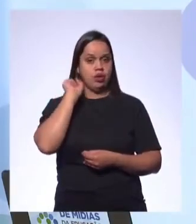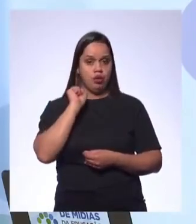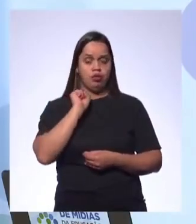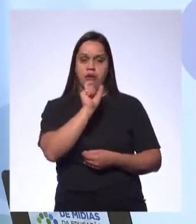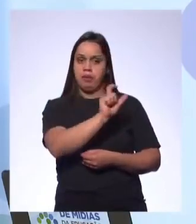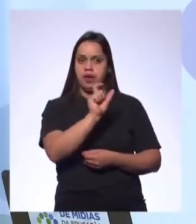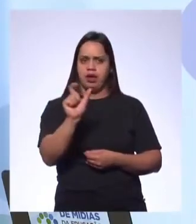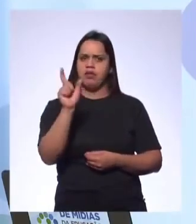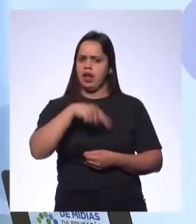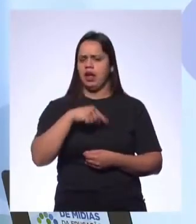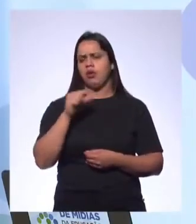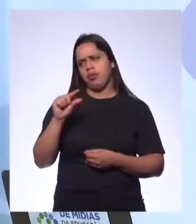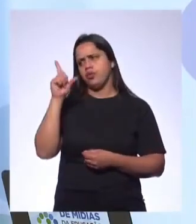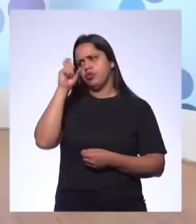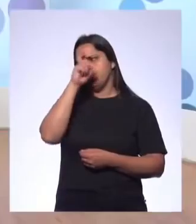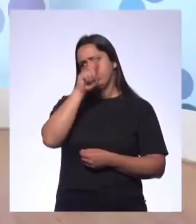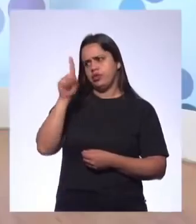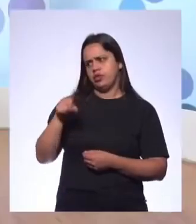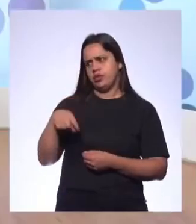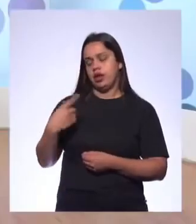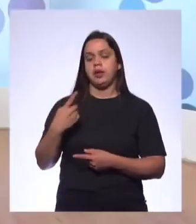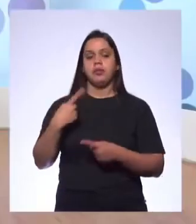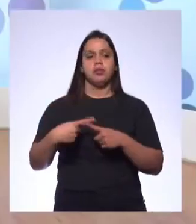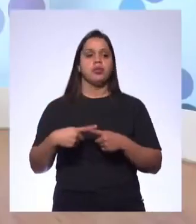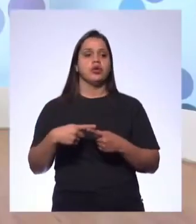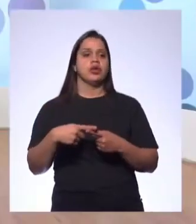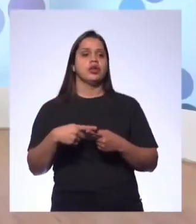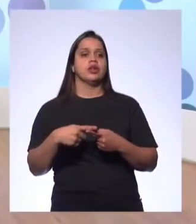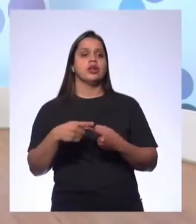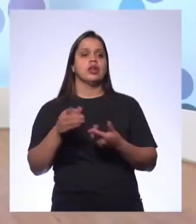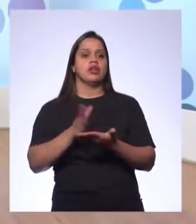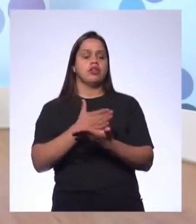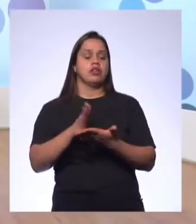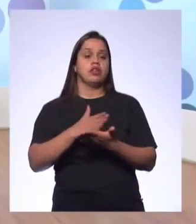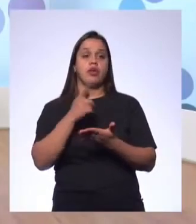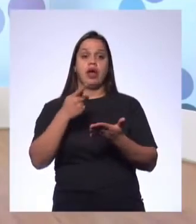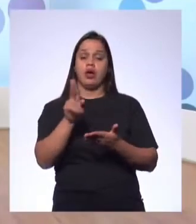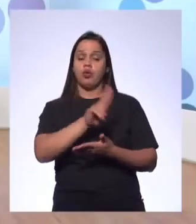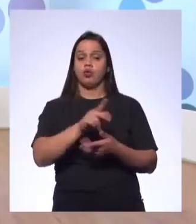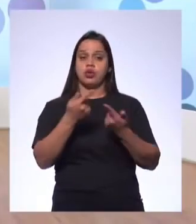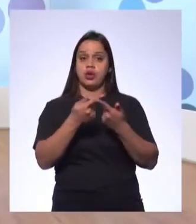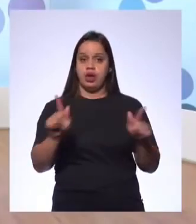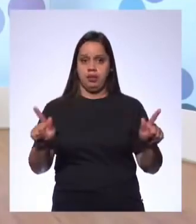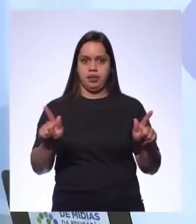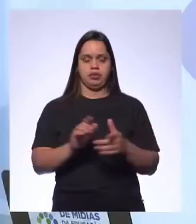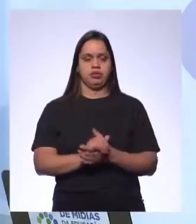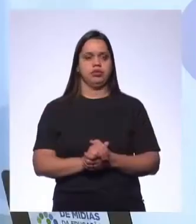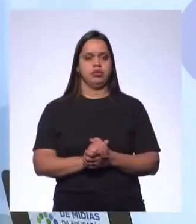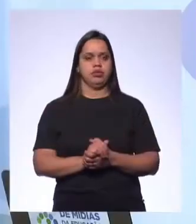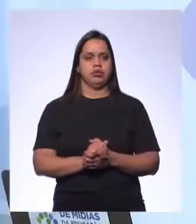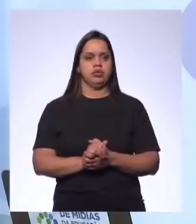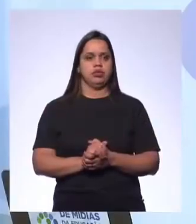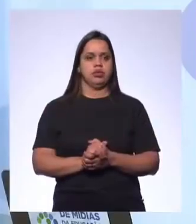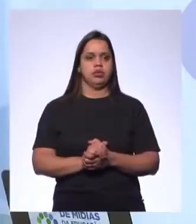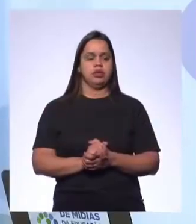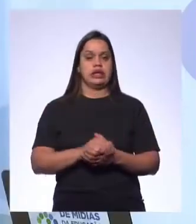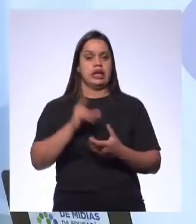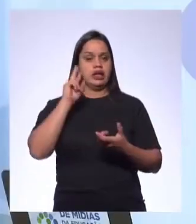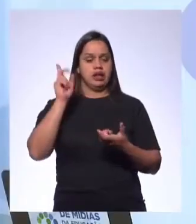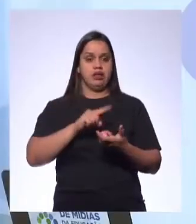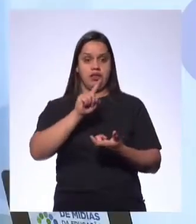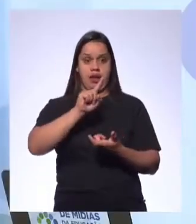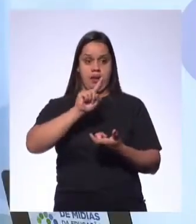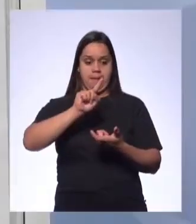tá? Então é um pouco difícil, né, Ed? É, a divisão silábica é feita pela gramática. gramática. E aqui, quando está abaixo da